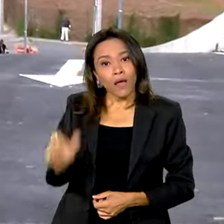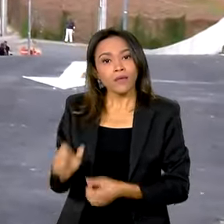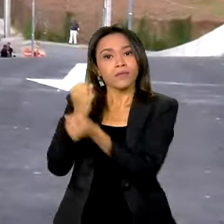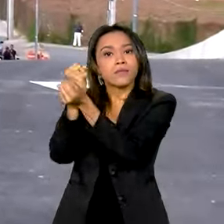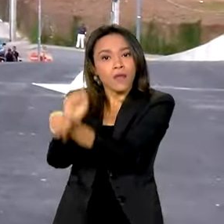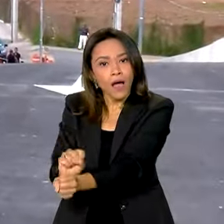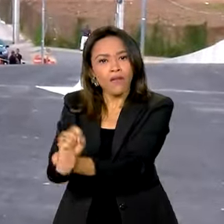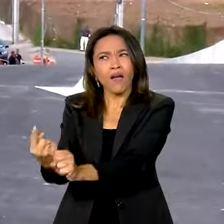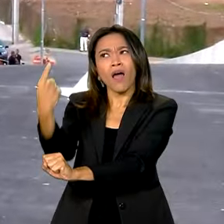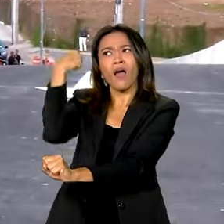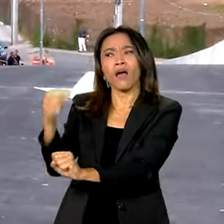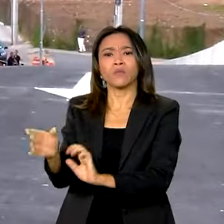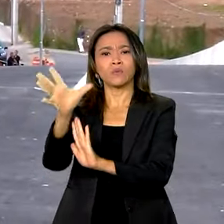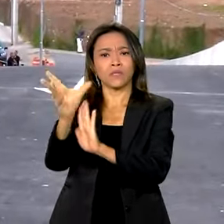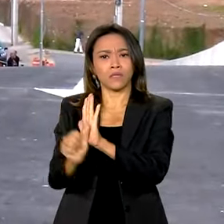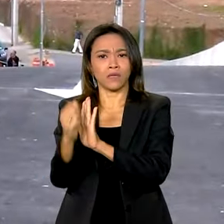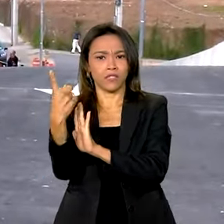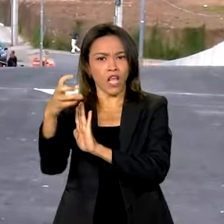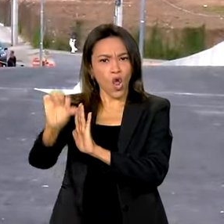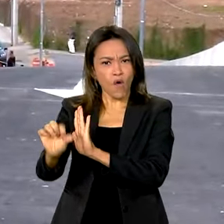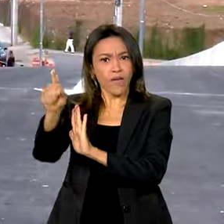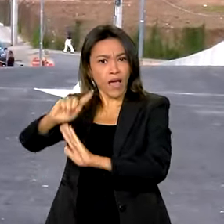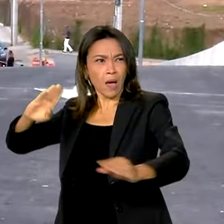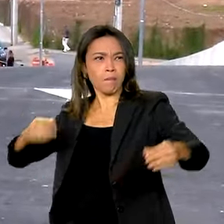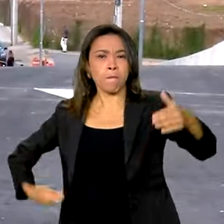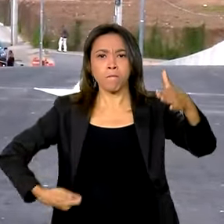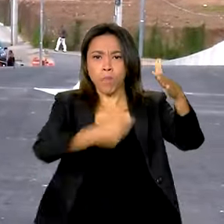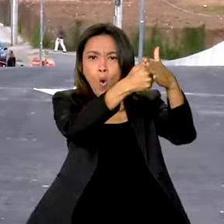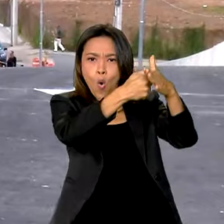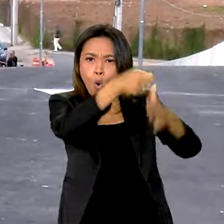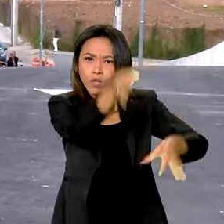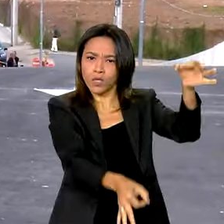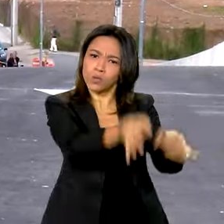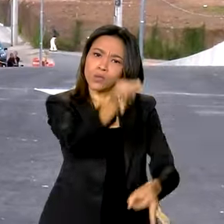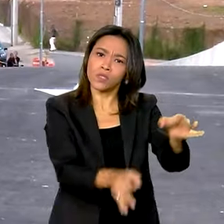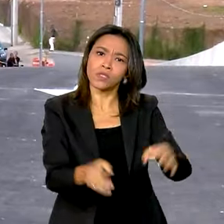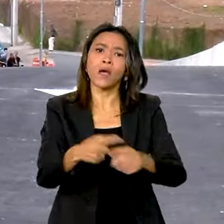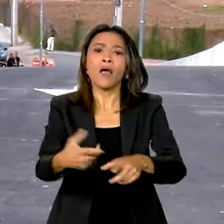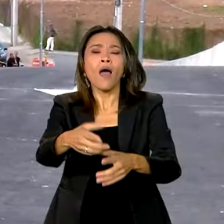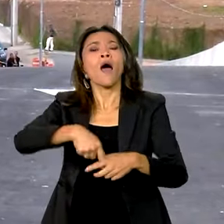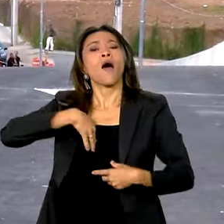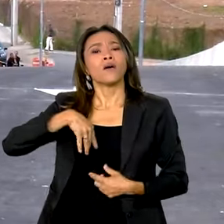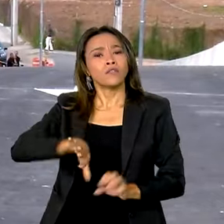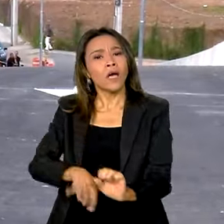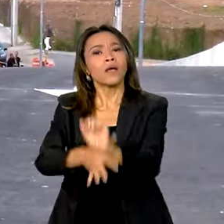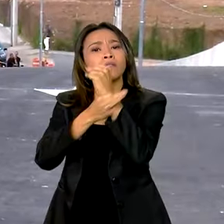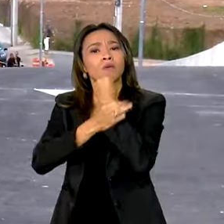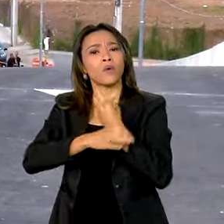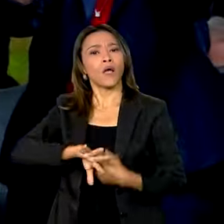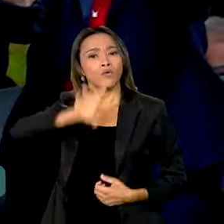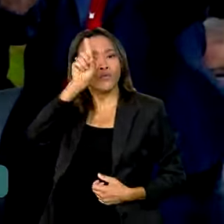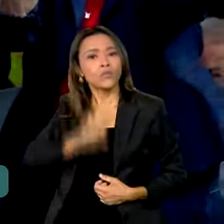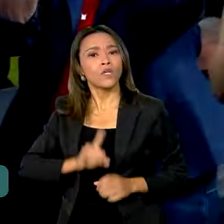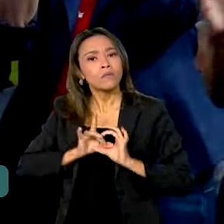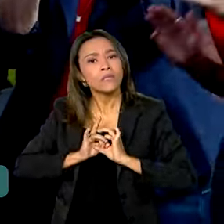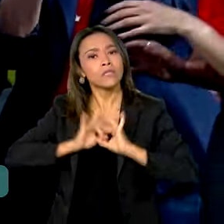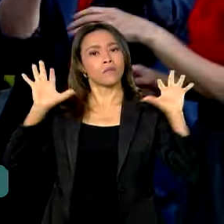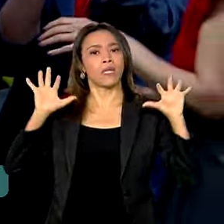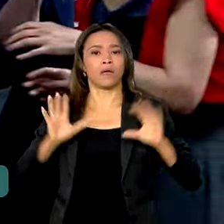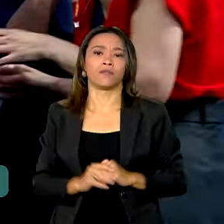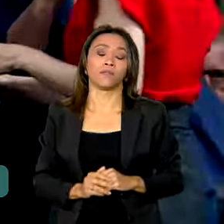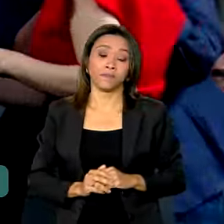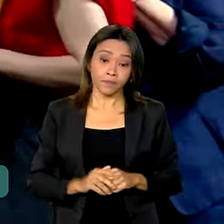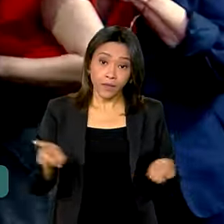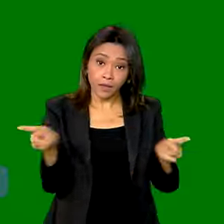século XIX teve de entrar na justiça para garantir a liberdade por meio da compra da alforria. Também foi